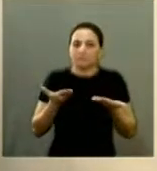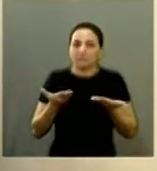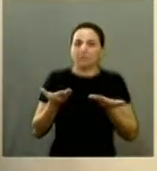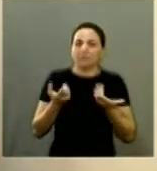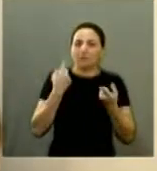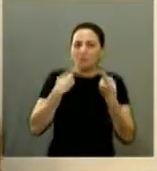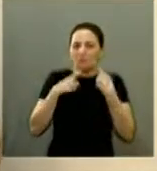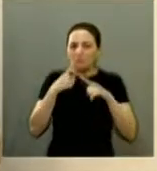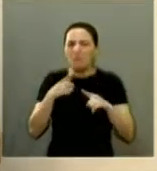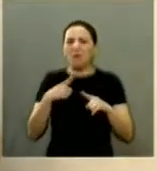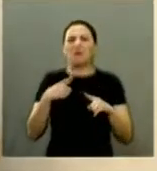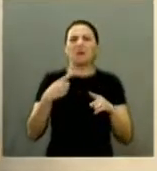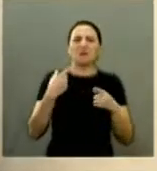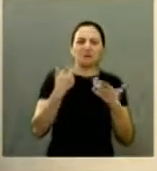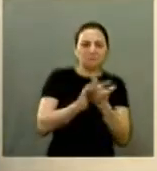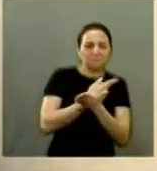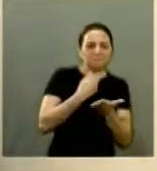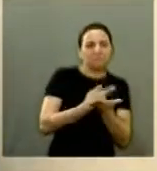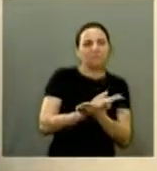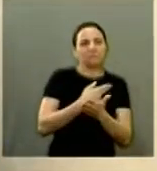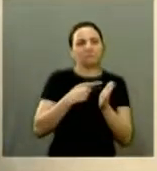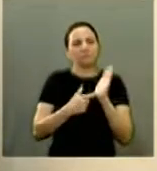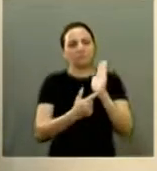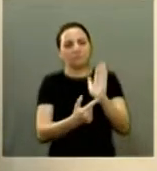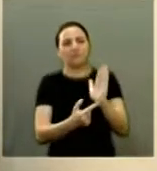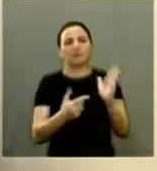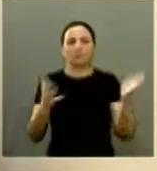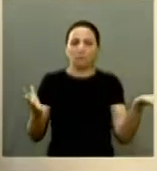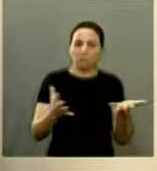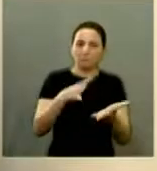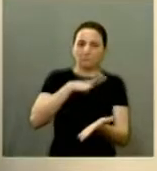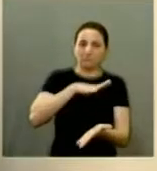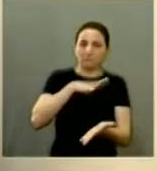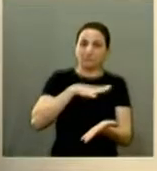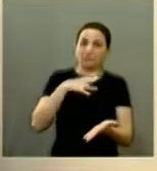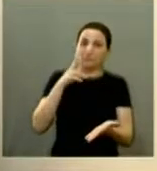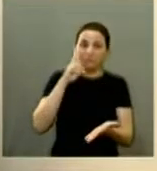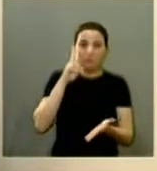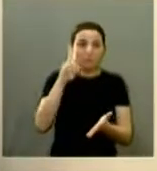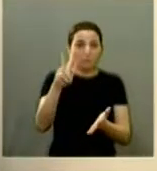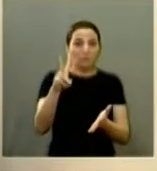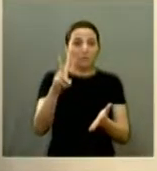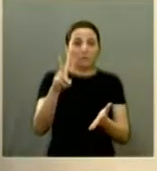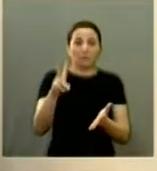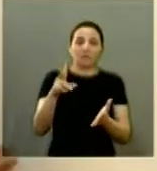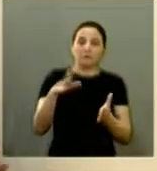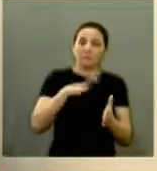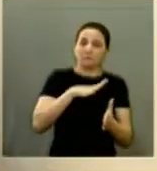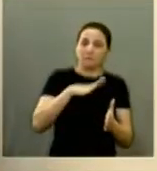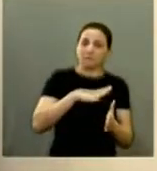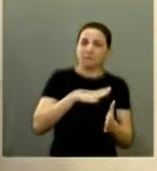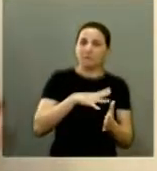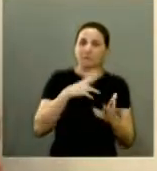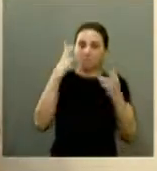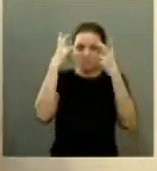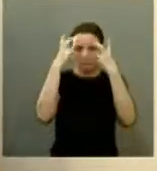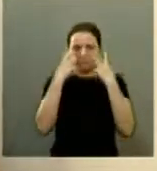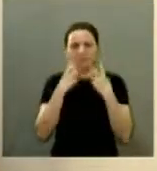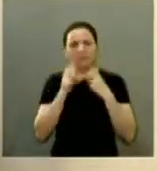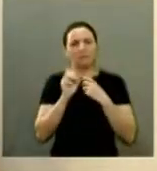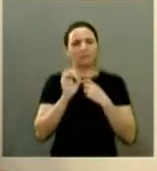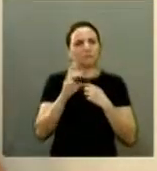criticar é elogiar também as conquistas da nossa cidade eu estou andando na cidade só não enxerga quem é cego e o cego não pode